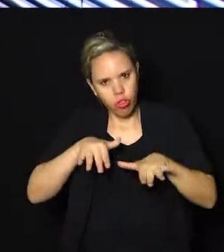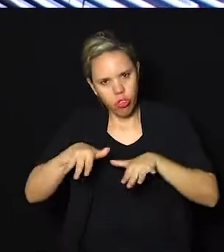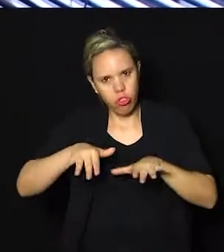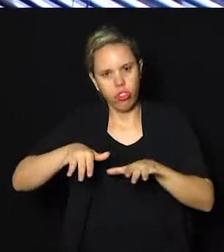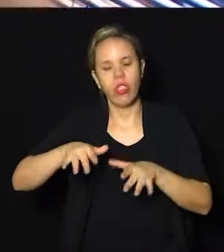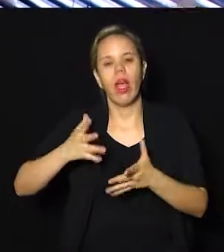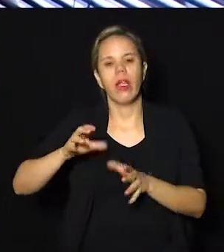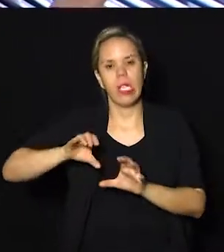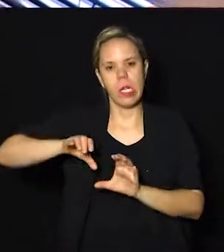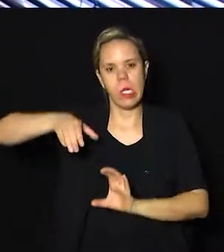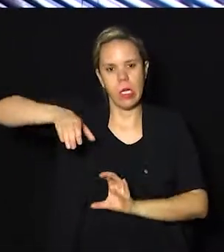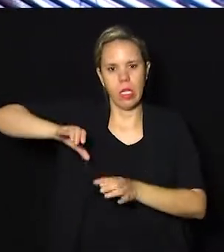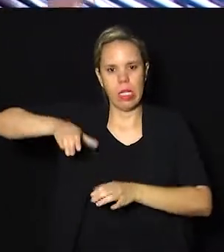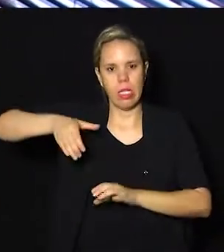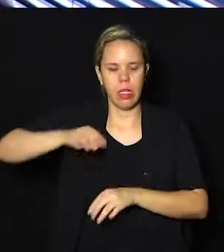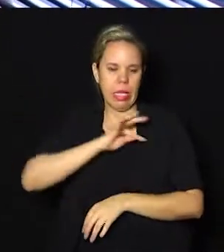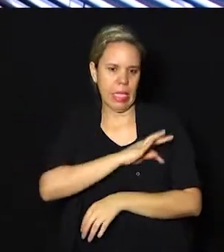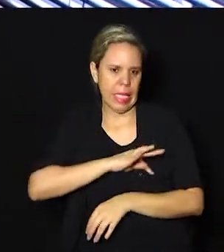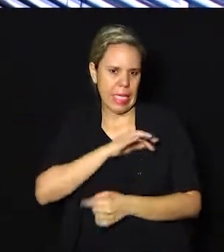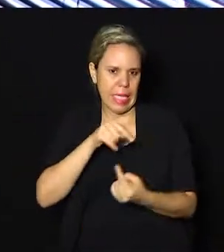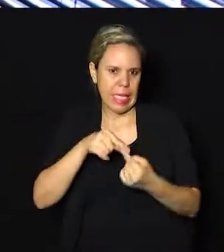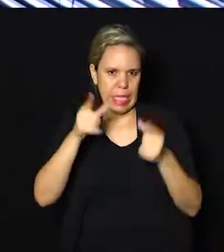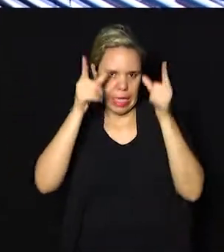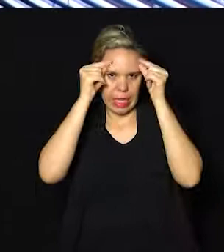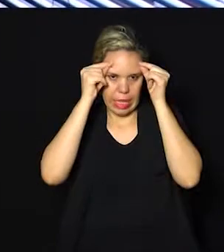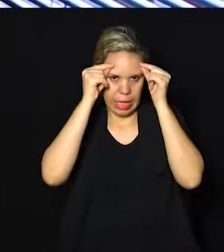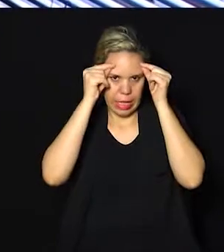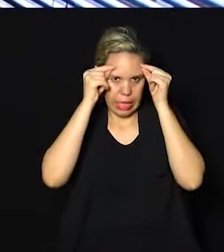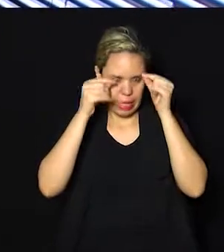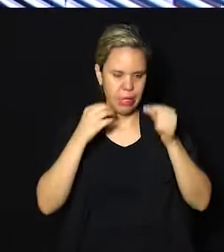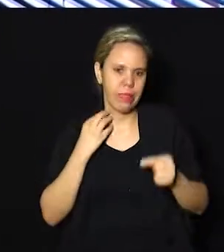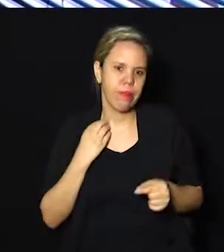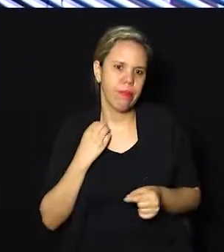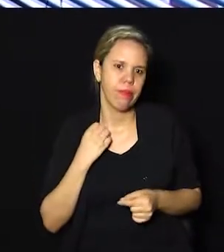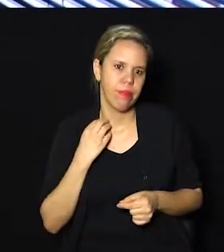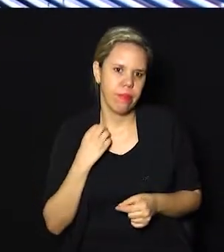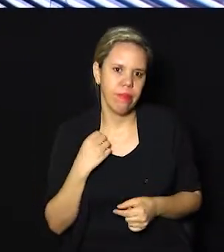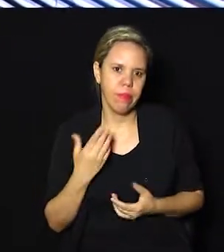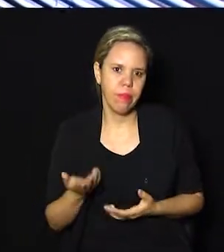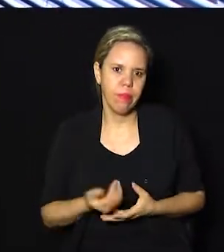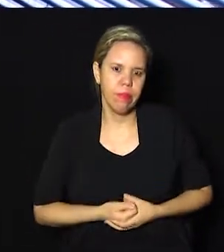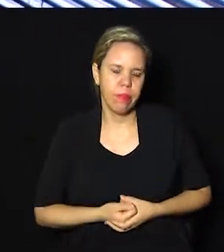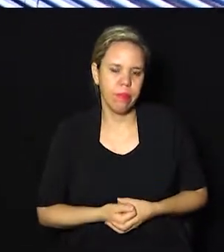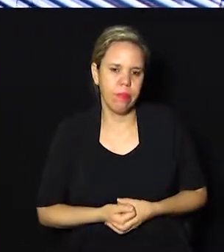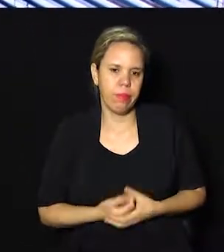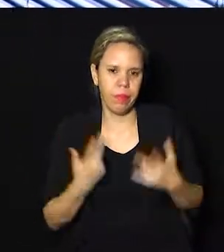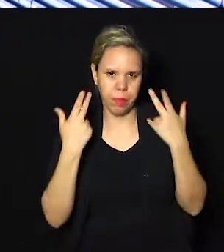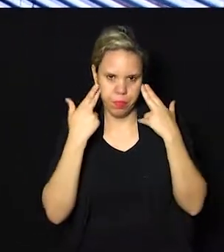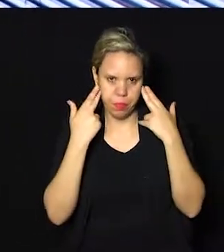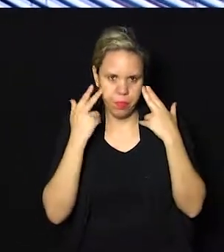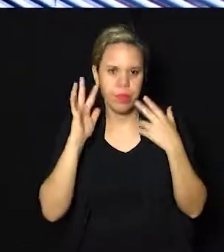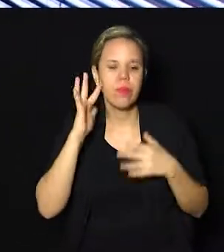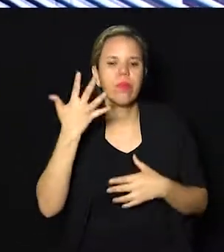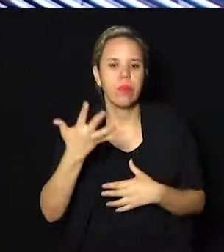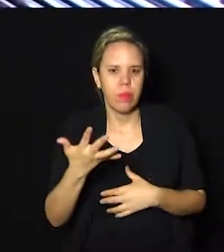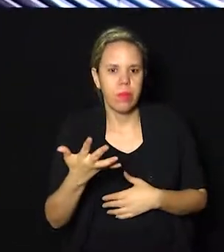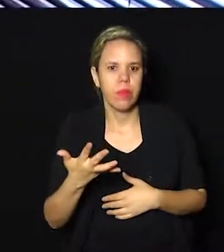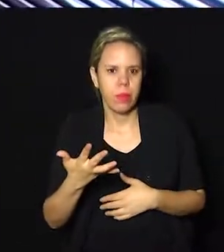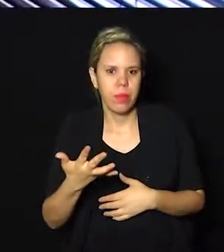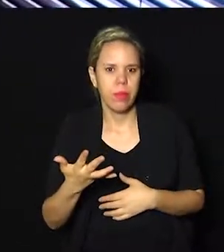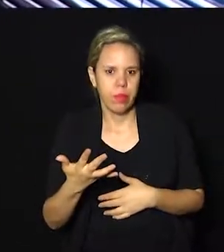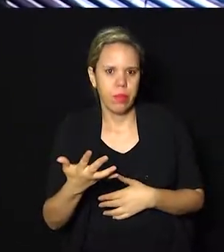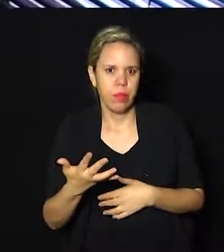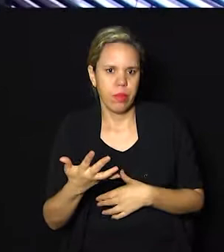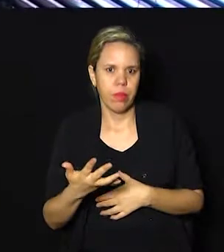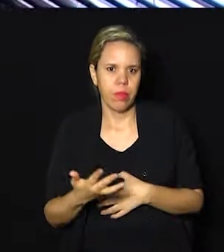uma técnica para aliviar. Para dar um trato. Isso aí. Normalmente resolve. Normalmente